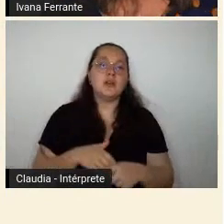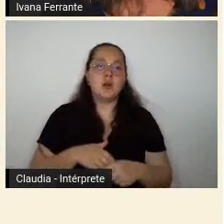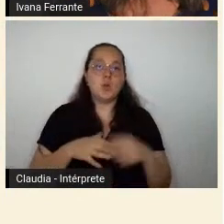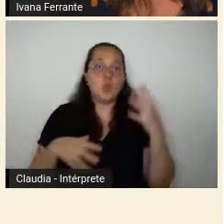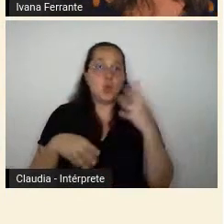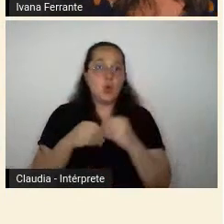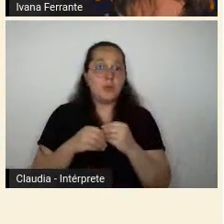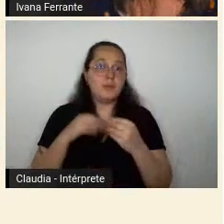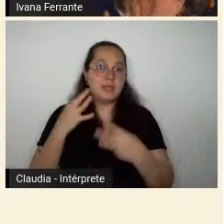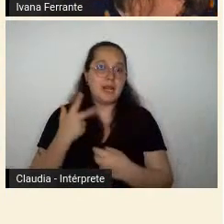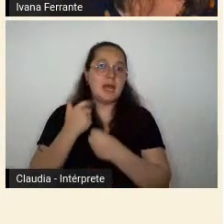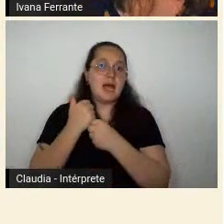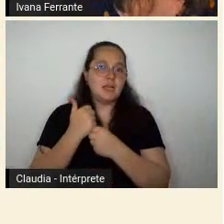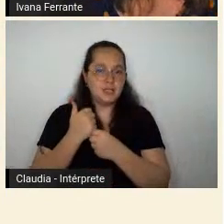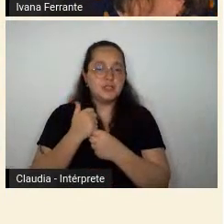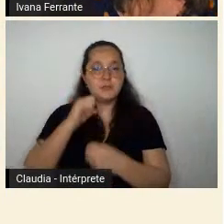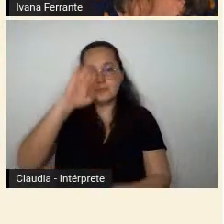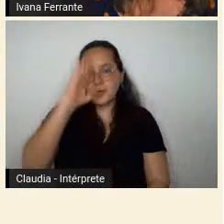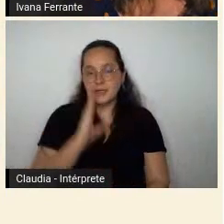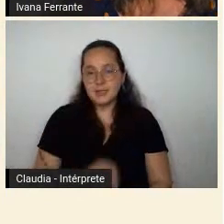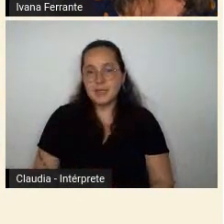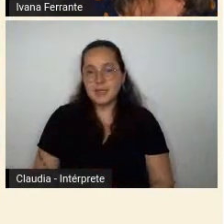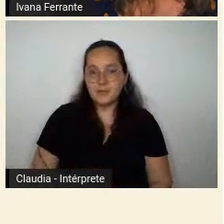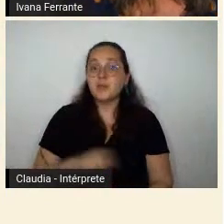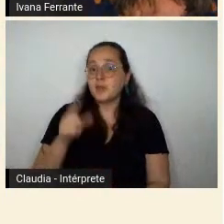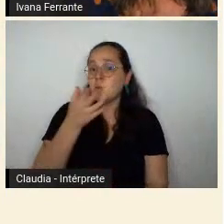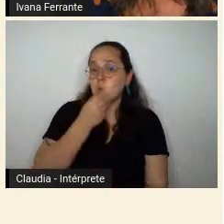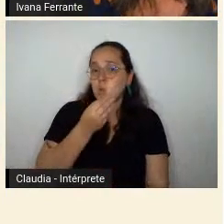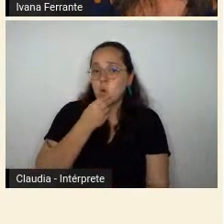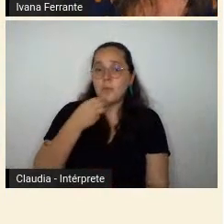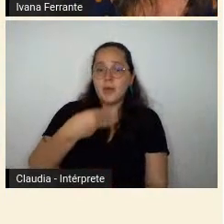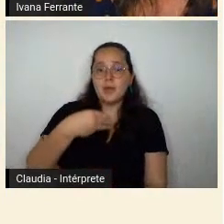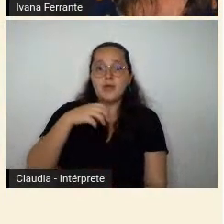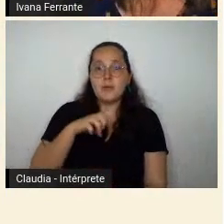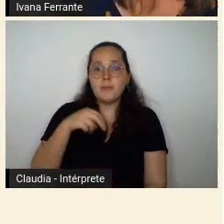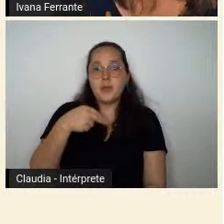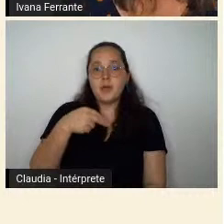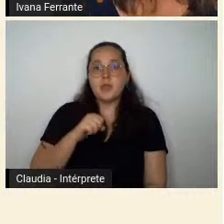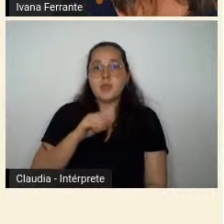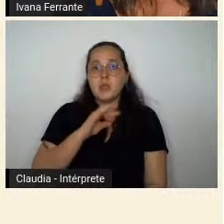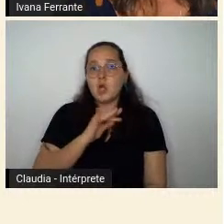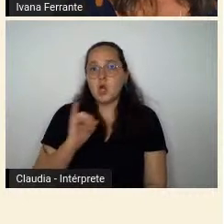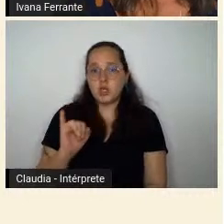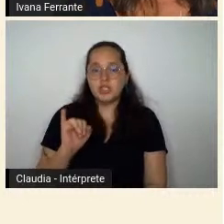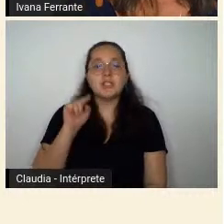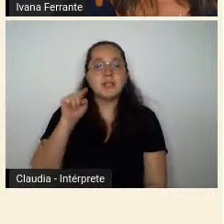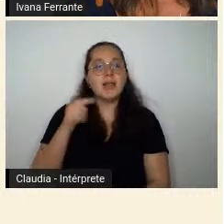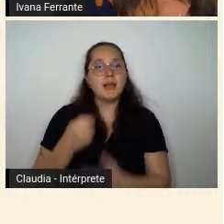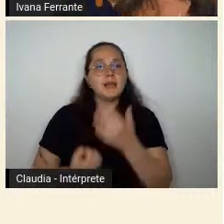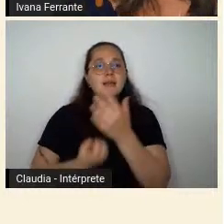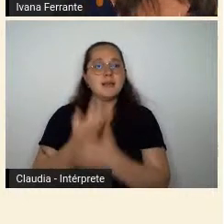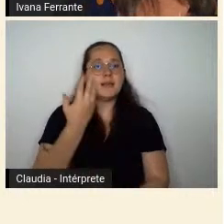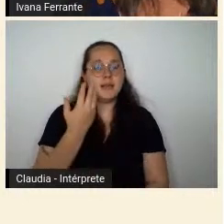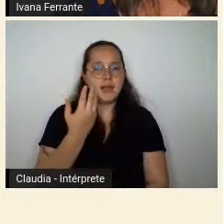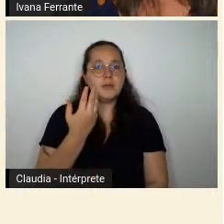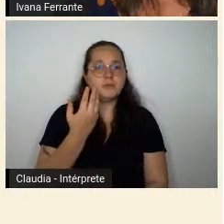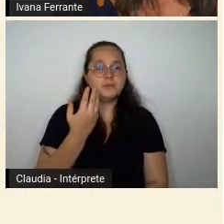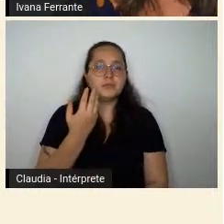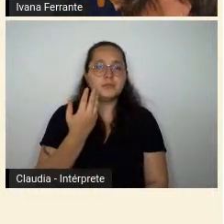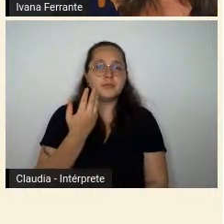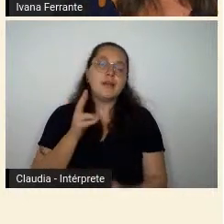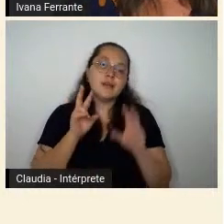brasileira de modo geral. e o Menotti ele cria essa, digamos, essa